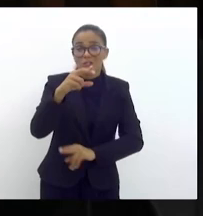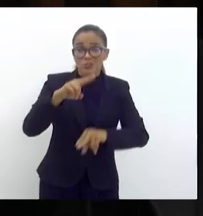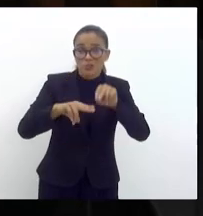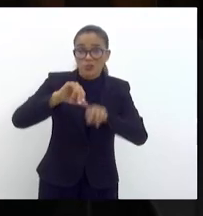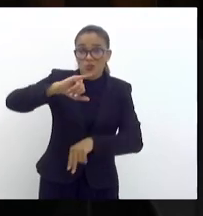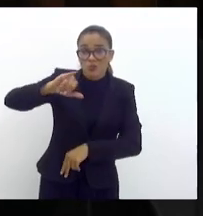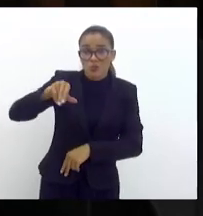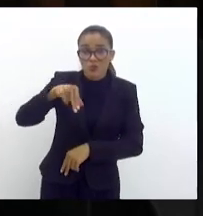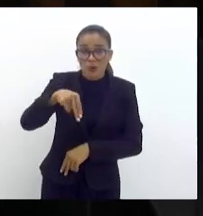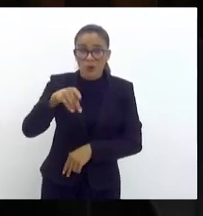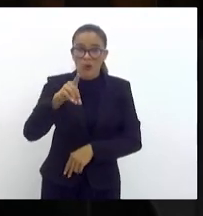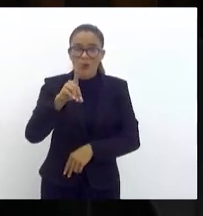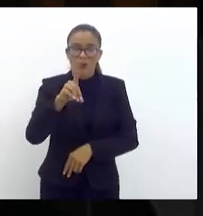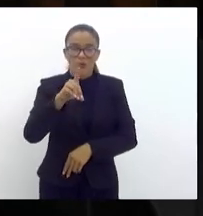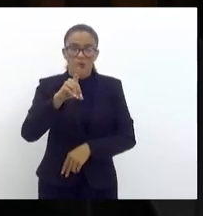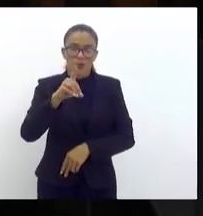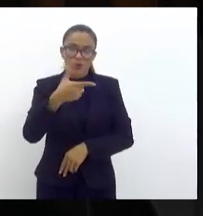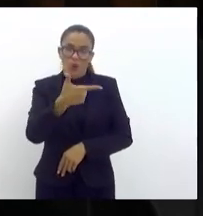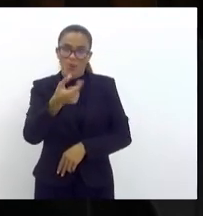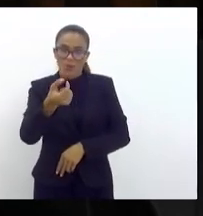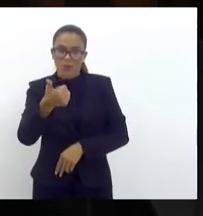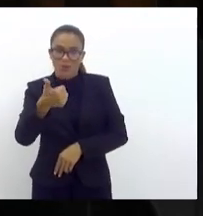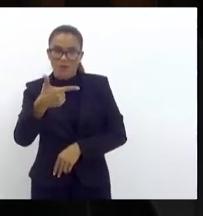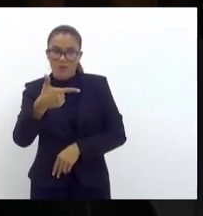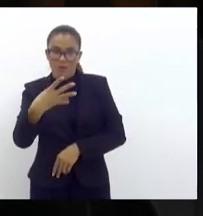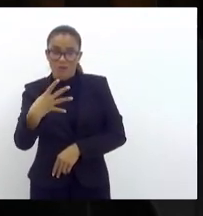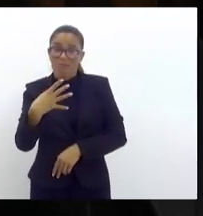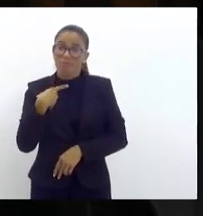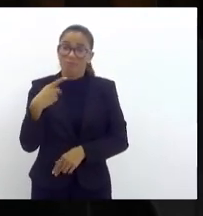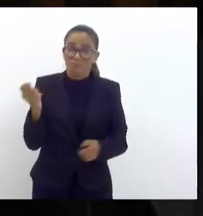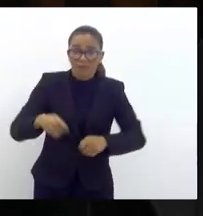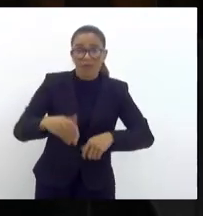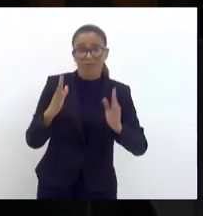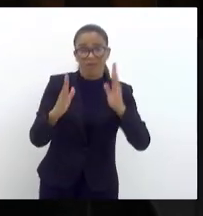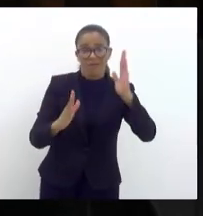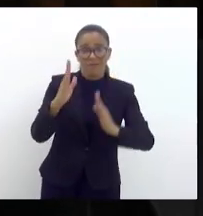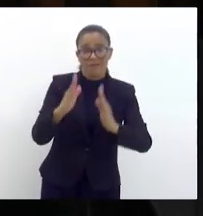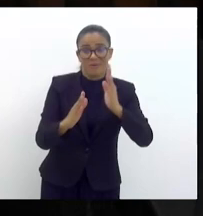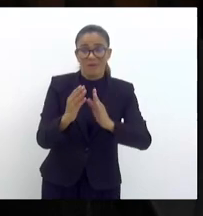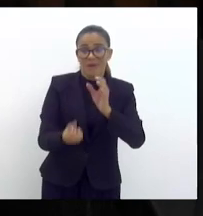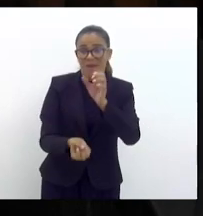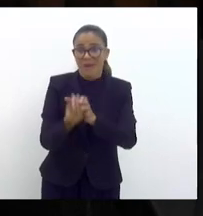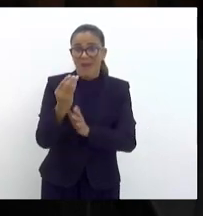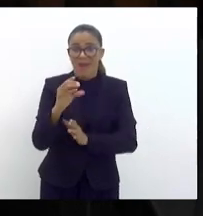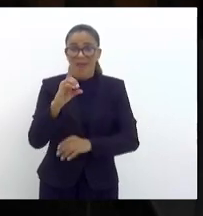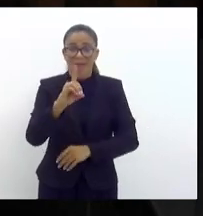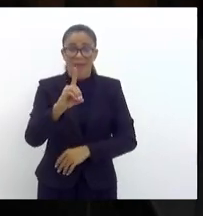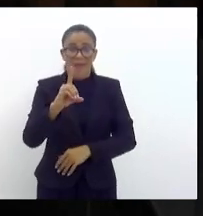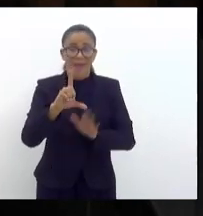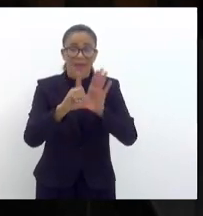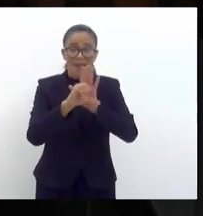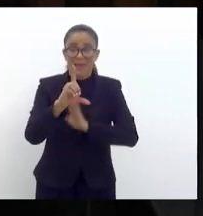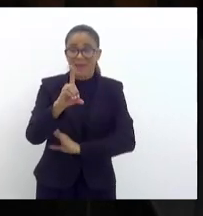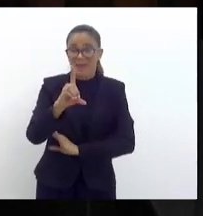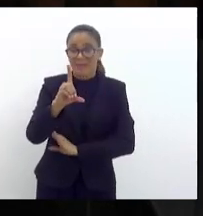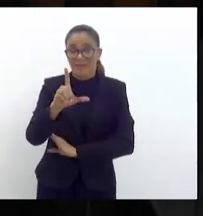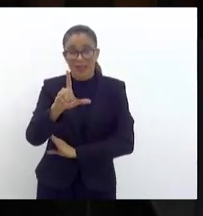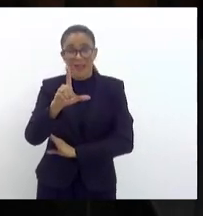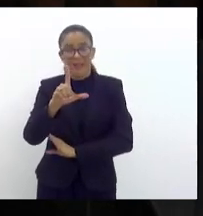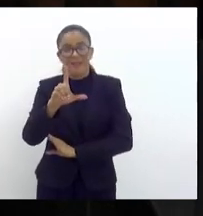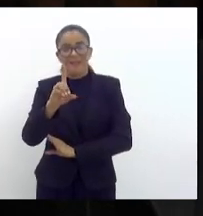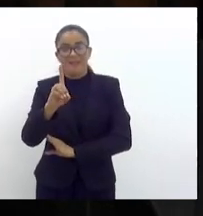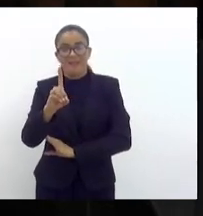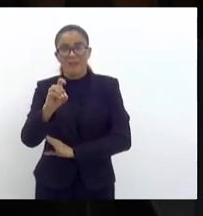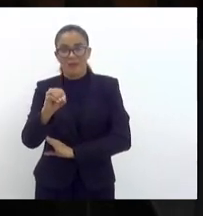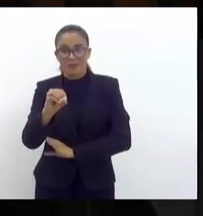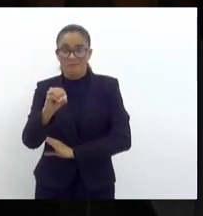tempo de ter LDO, de ter concurso público, etc. Mas a Secretaria de Saúde está